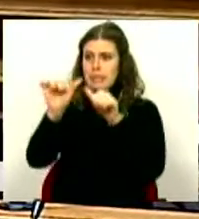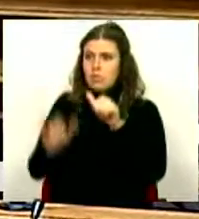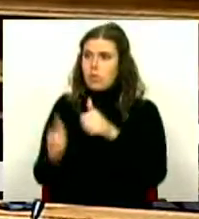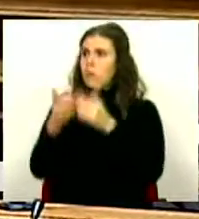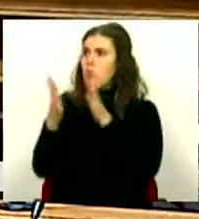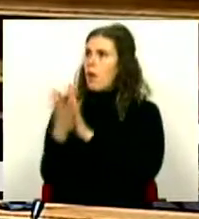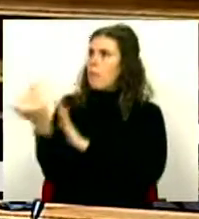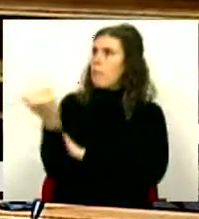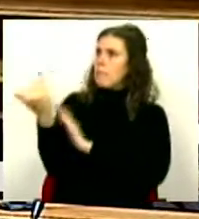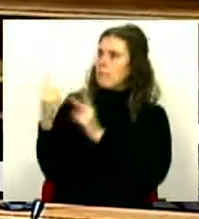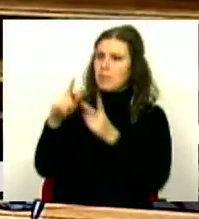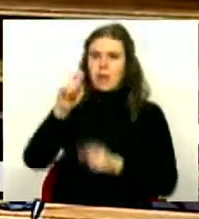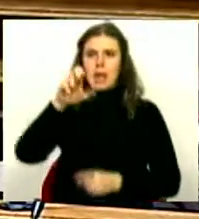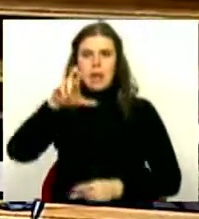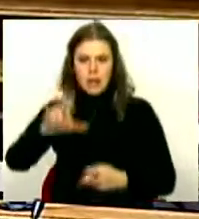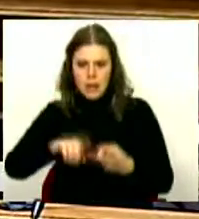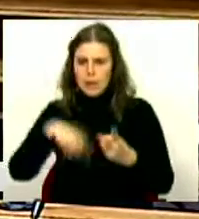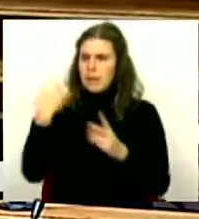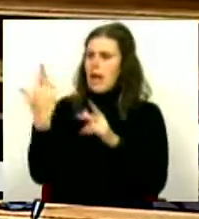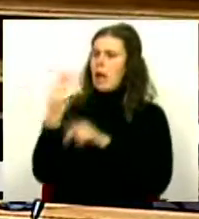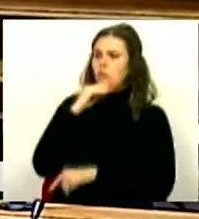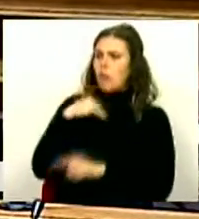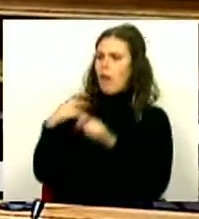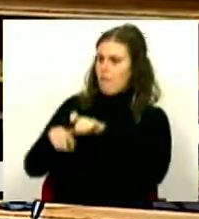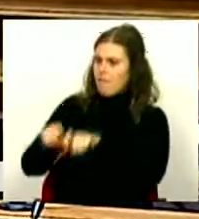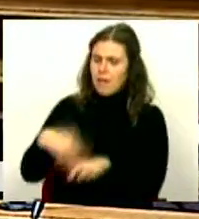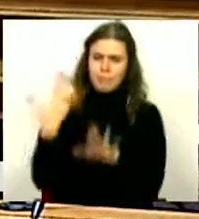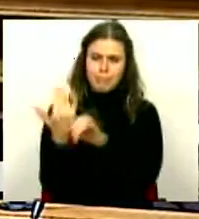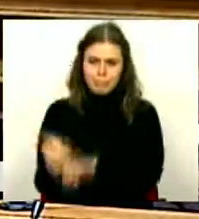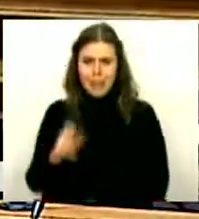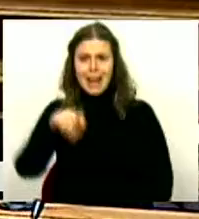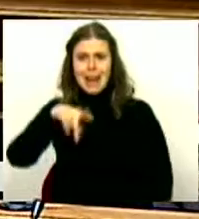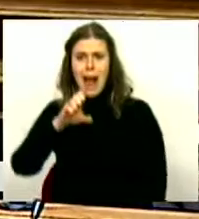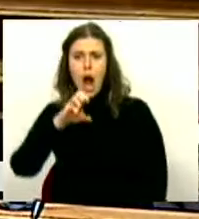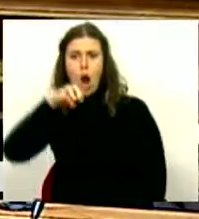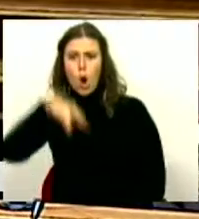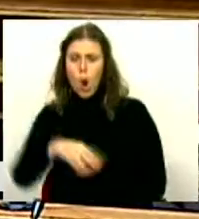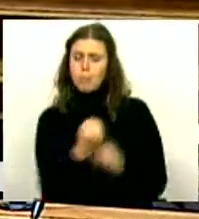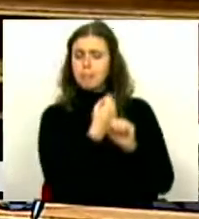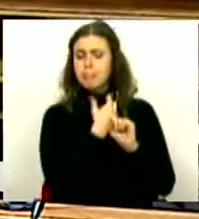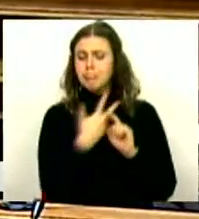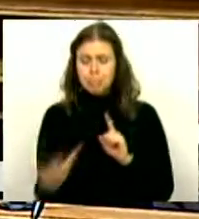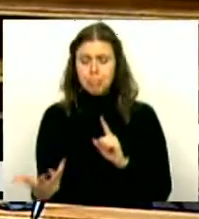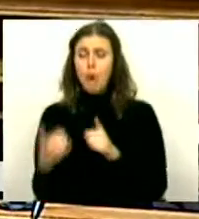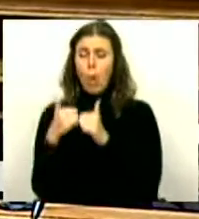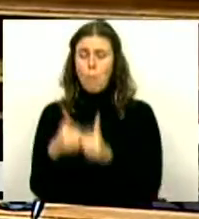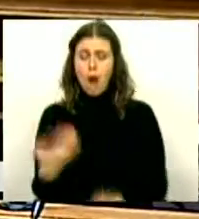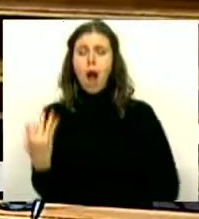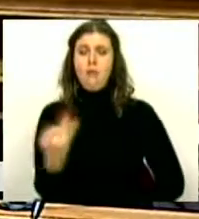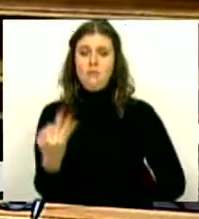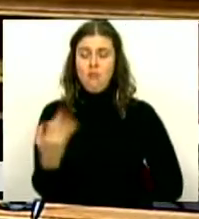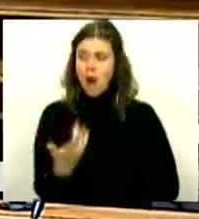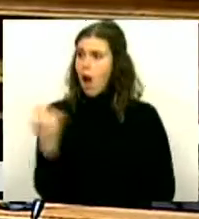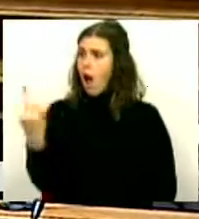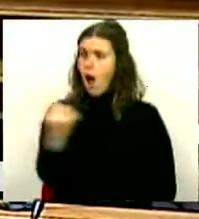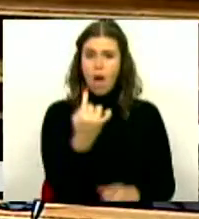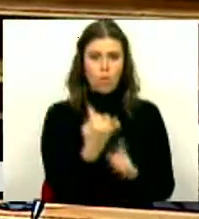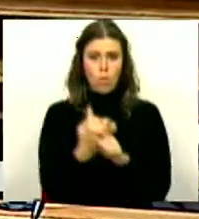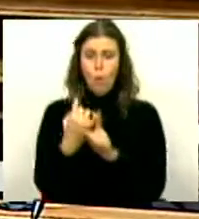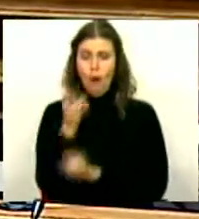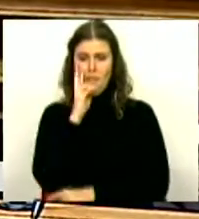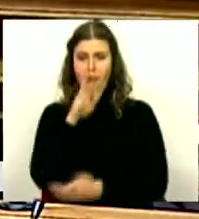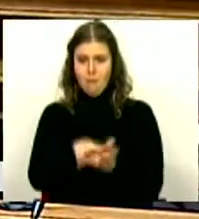as entidades, a ERC, a Autoridade da Concorrência, etc., da ANACOM, por aí adiante. Portanto, com cada um dos passos